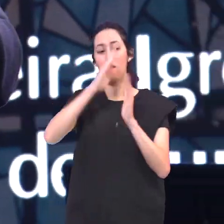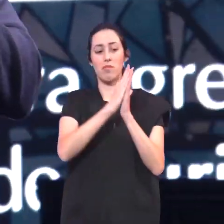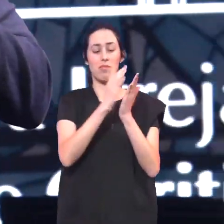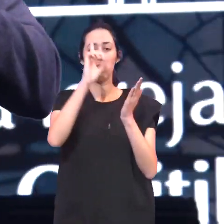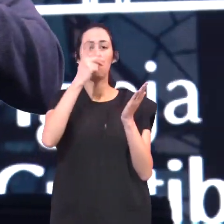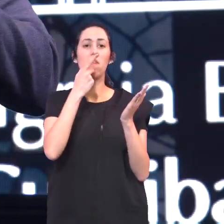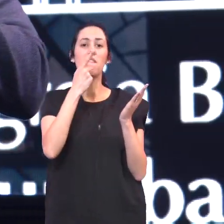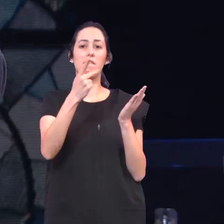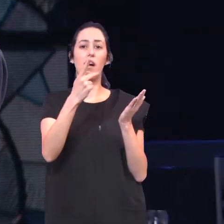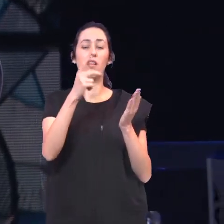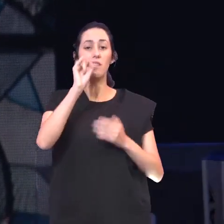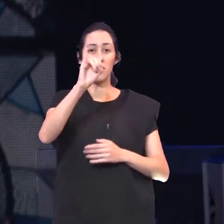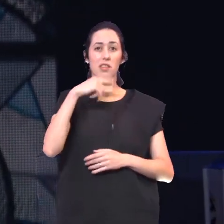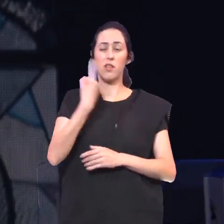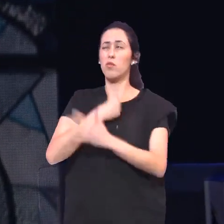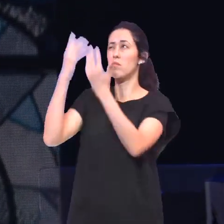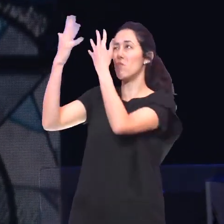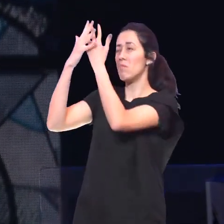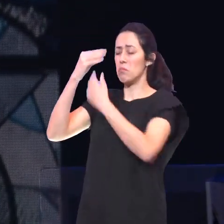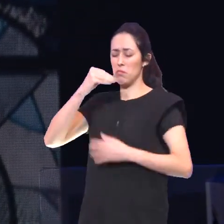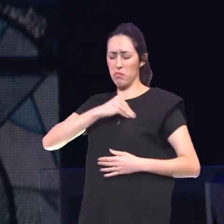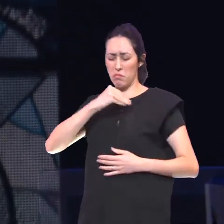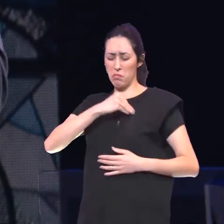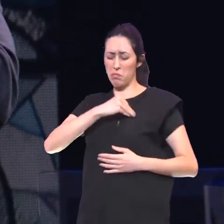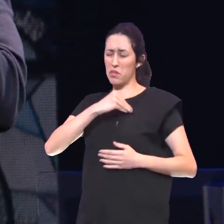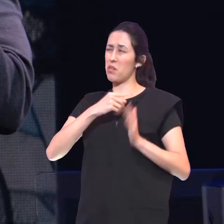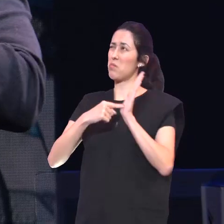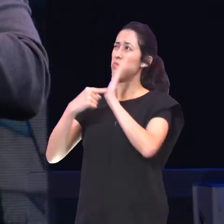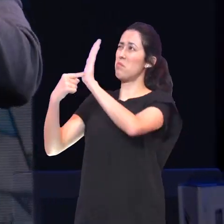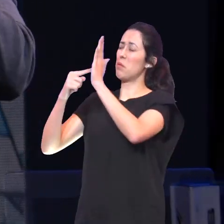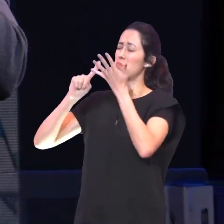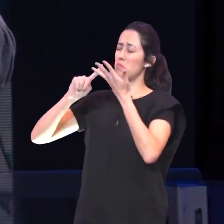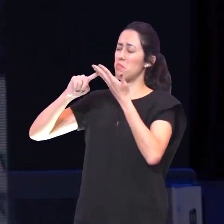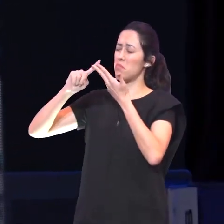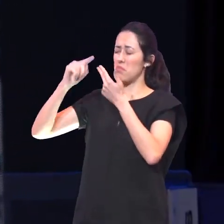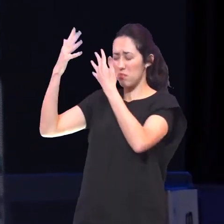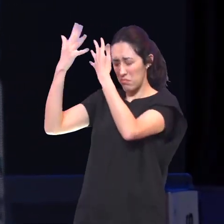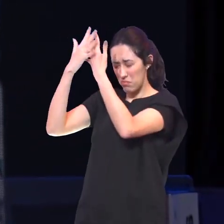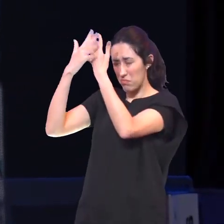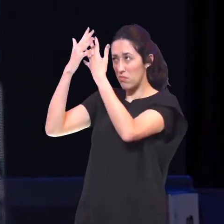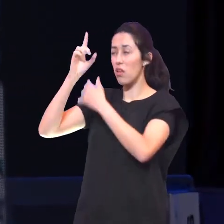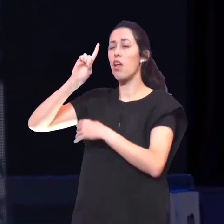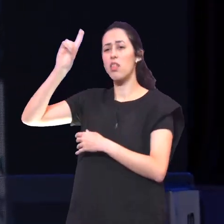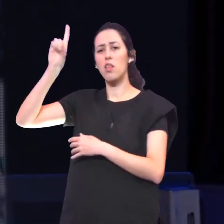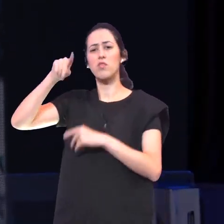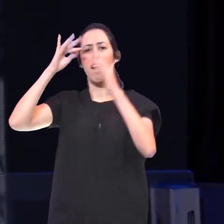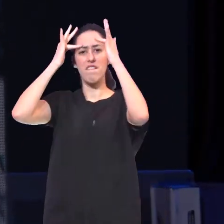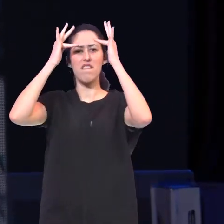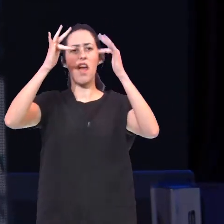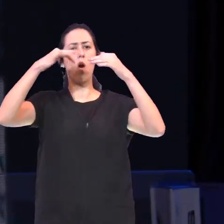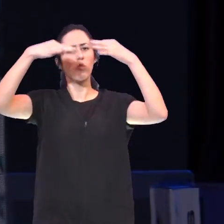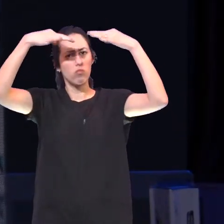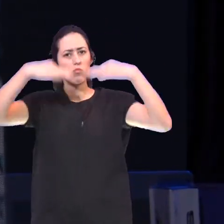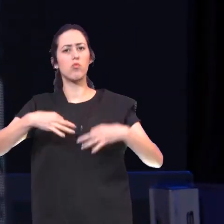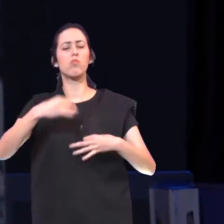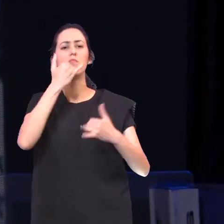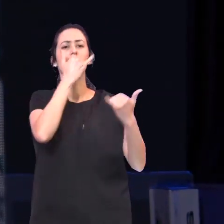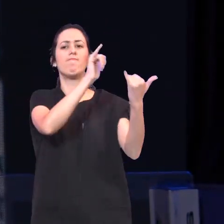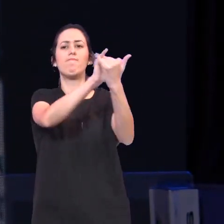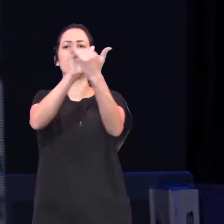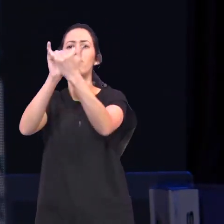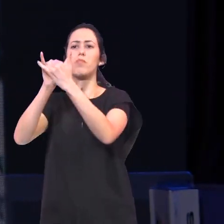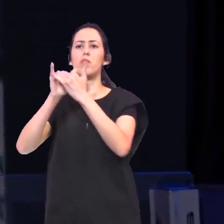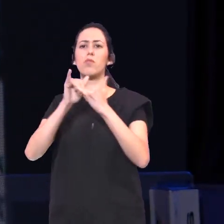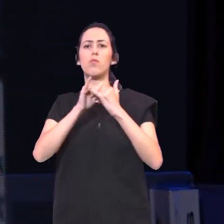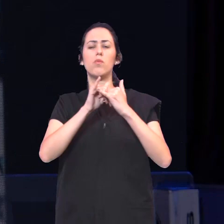pecados Deus é fiel E justo Para nos perdoar De todo pecado E nos purificar